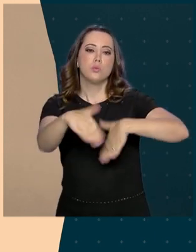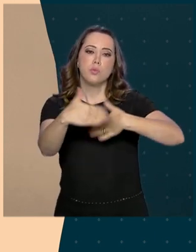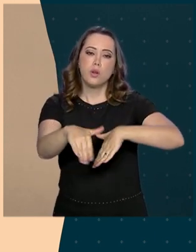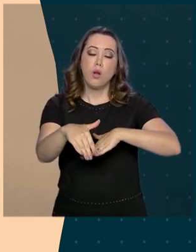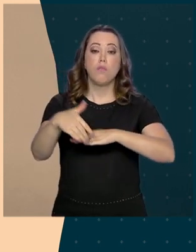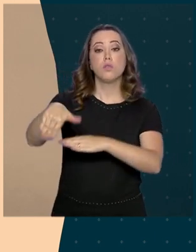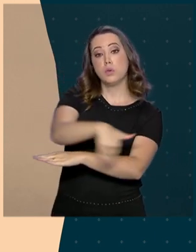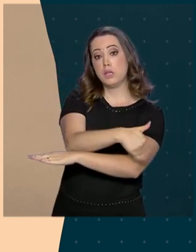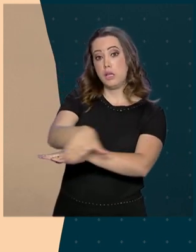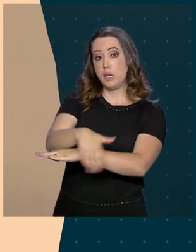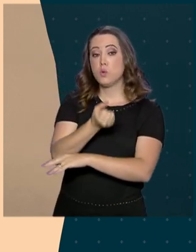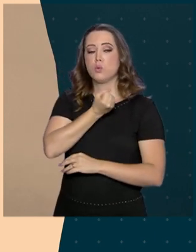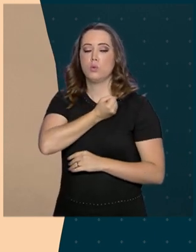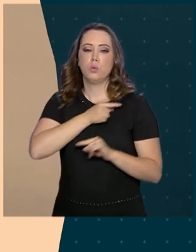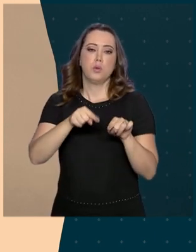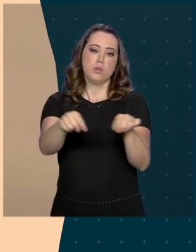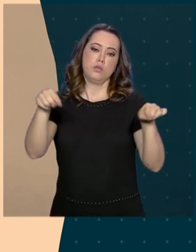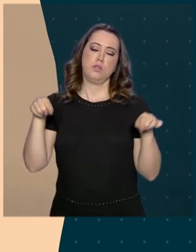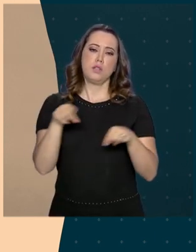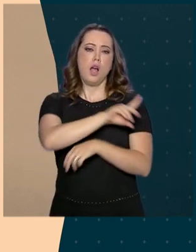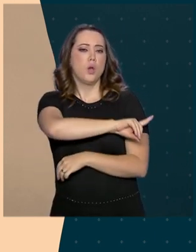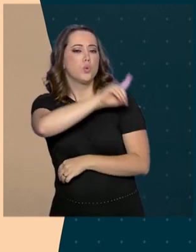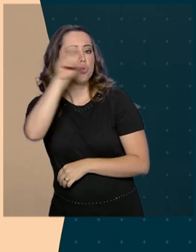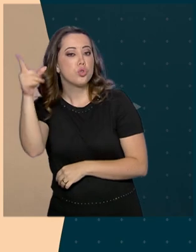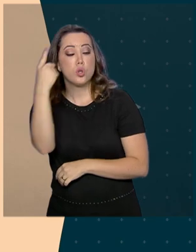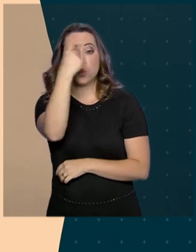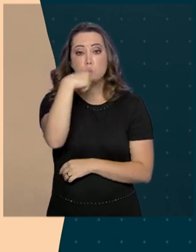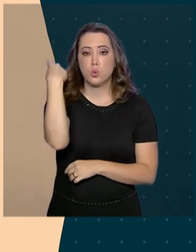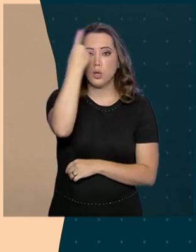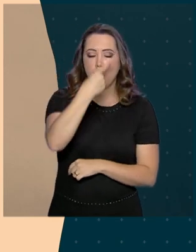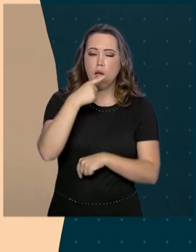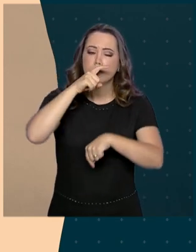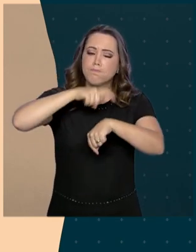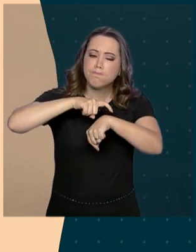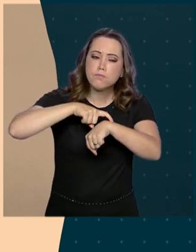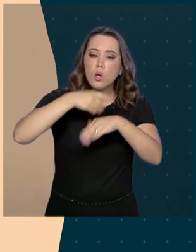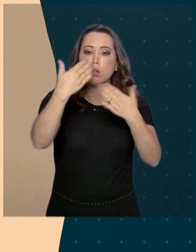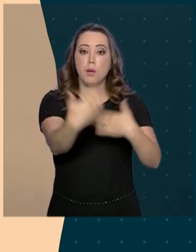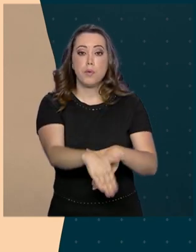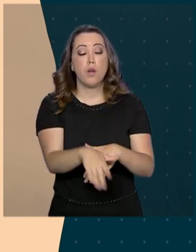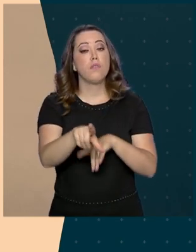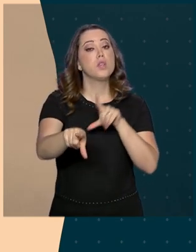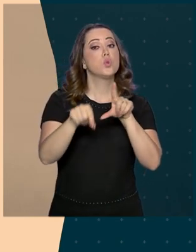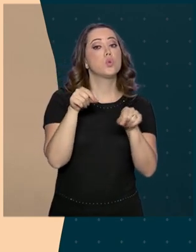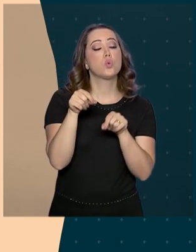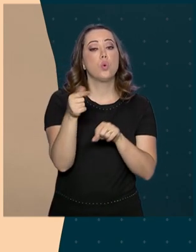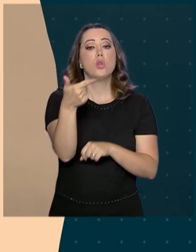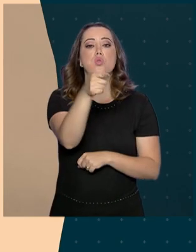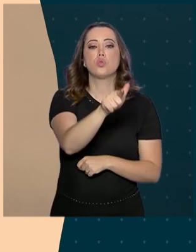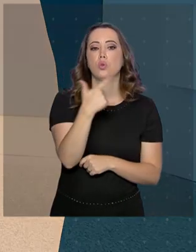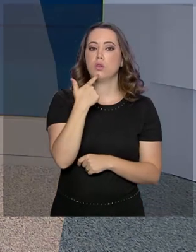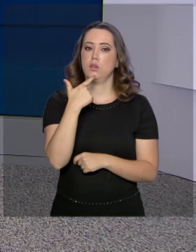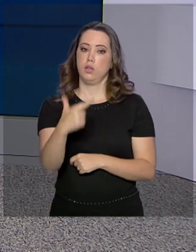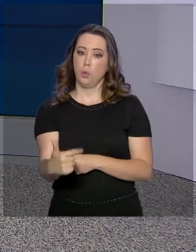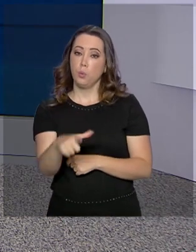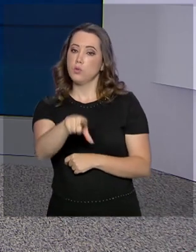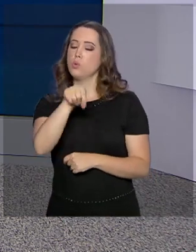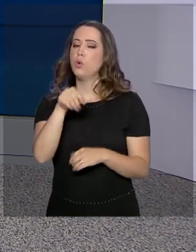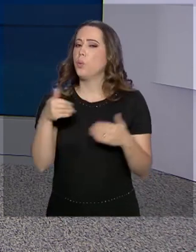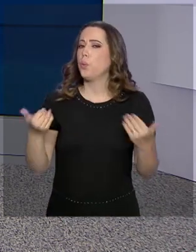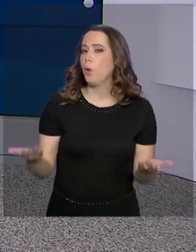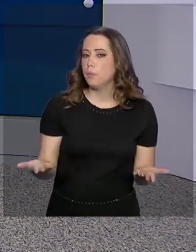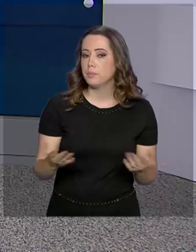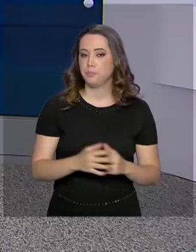endereço e número da sala, as datas e os horários do exame e a opção de língua estrangeira escolhida. O Inep